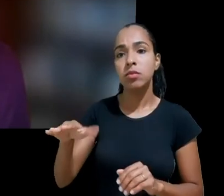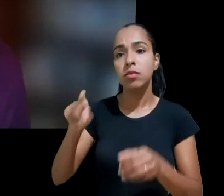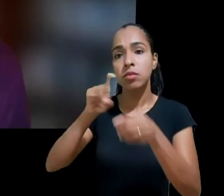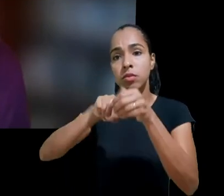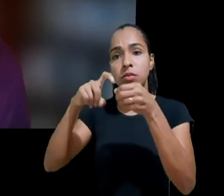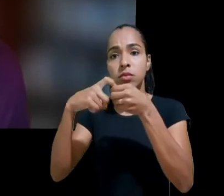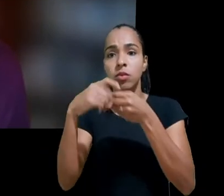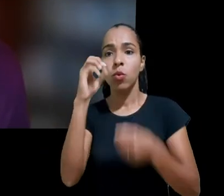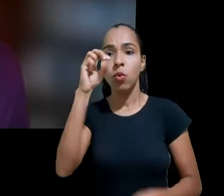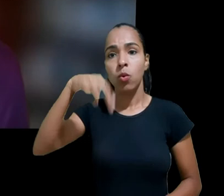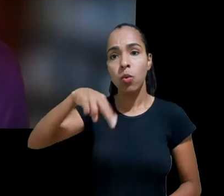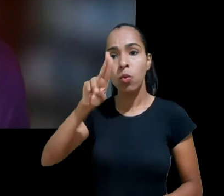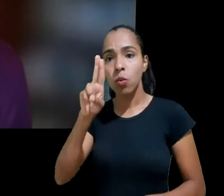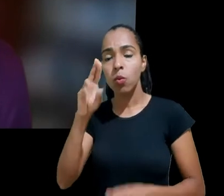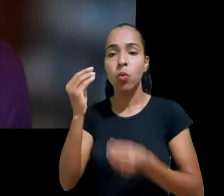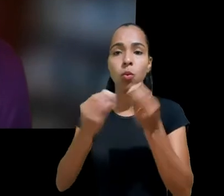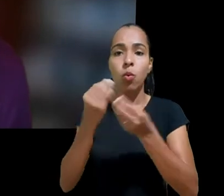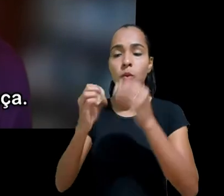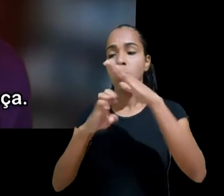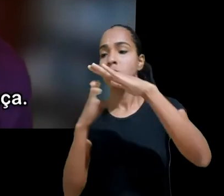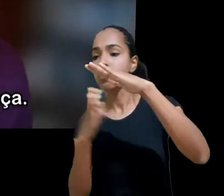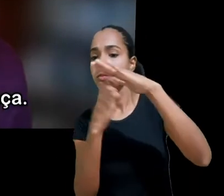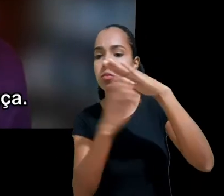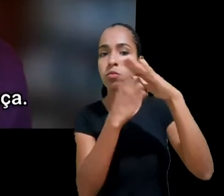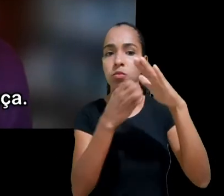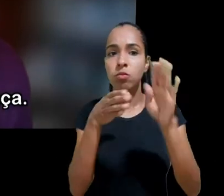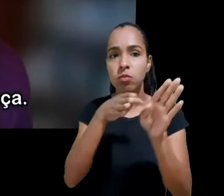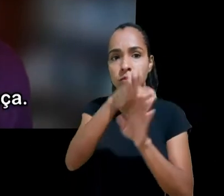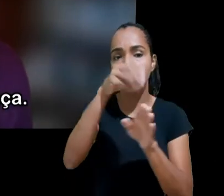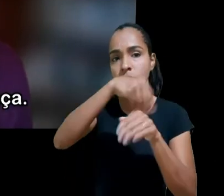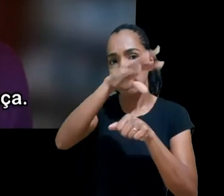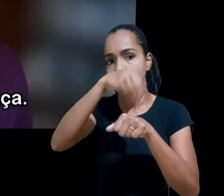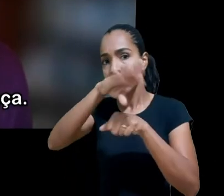aplicar o GDPR respeitando os direitos da criança